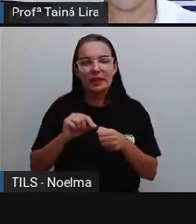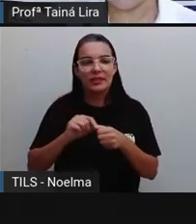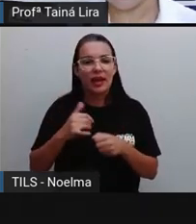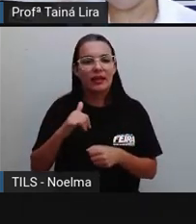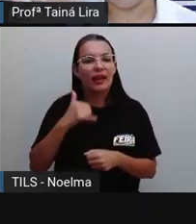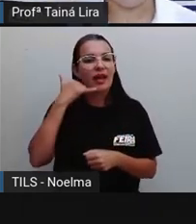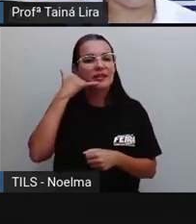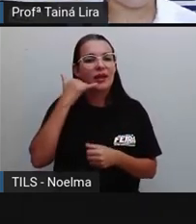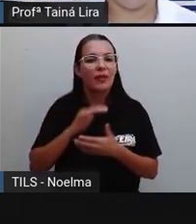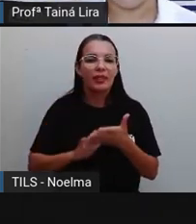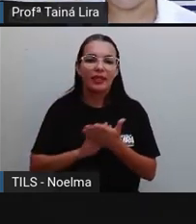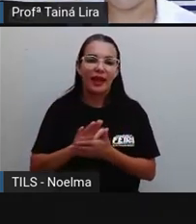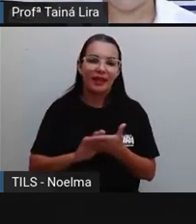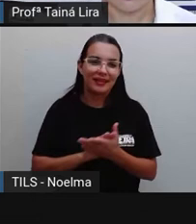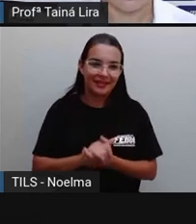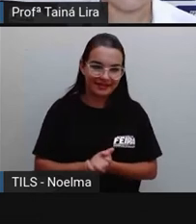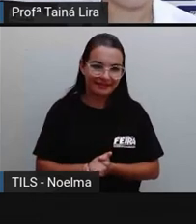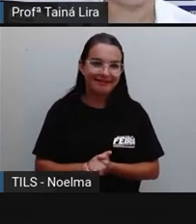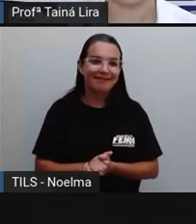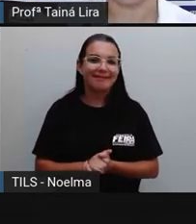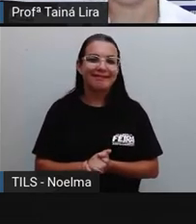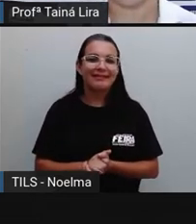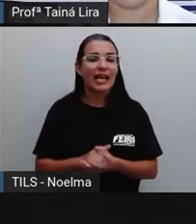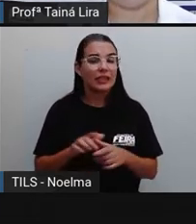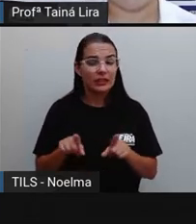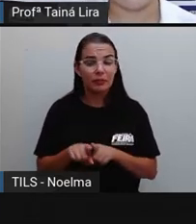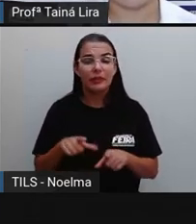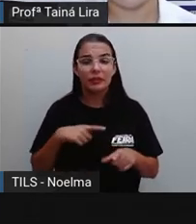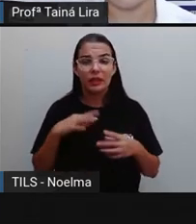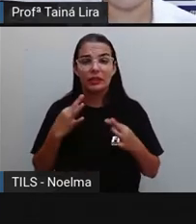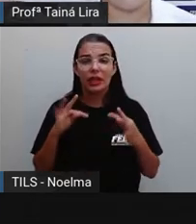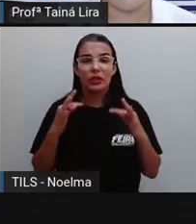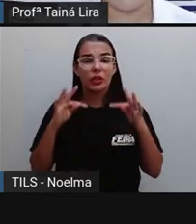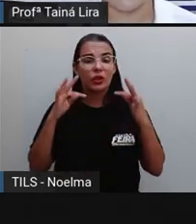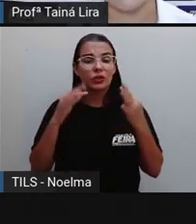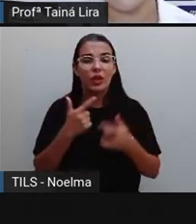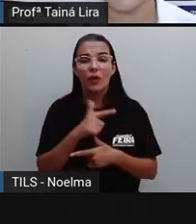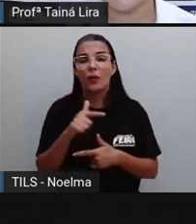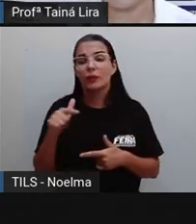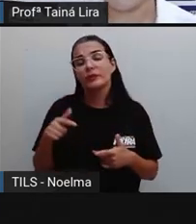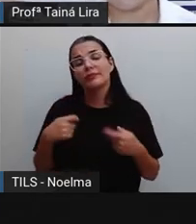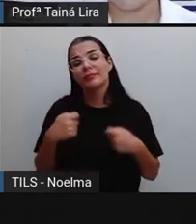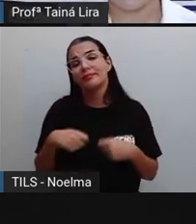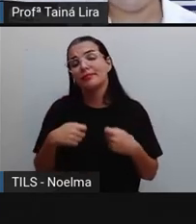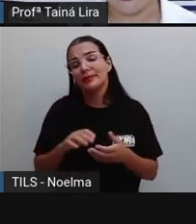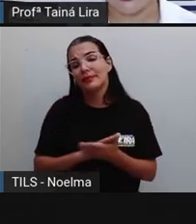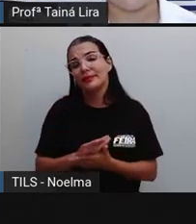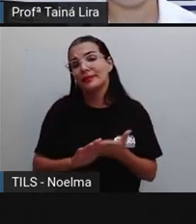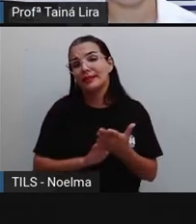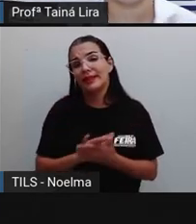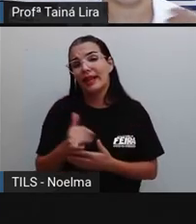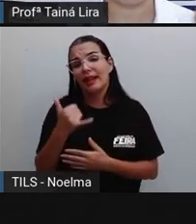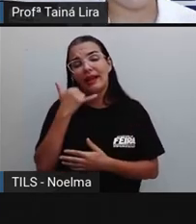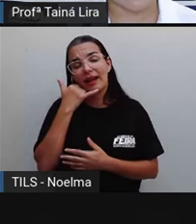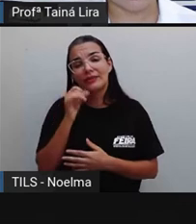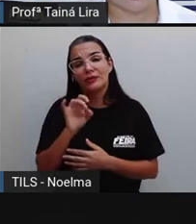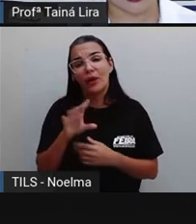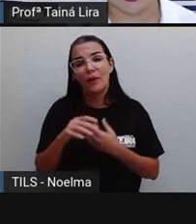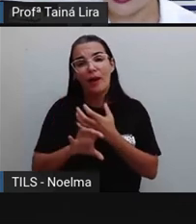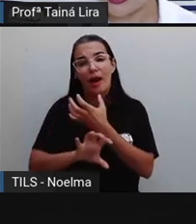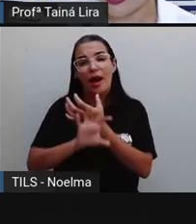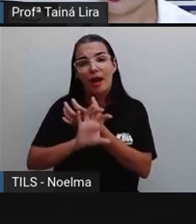Inclusive nós temos outras tecnologias que a gente pode falar com a pessoa até mesmo sem precisar telefonar. Nós temos aí